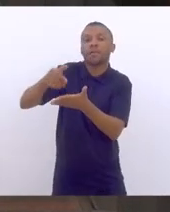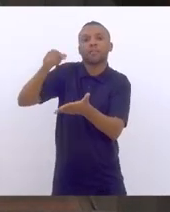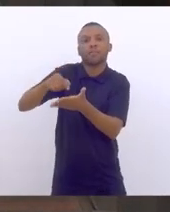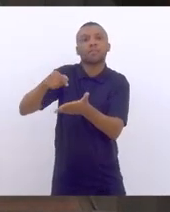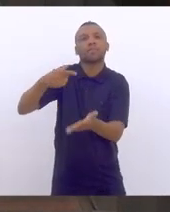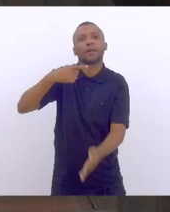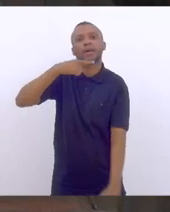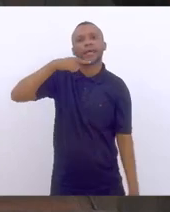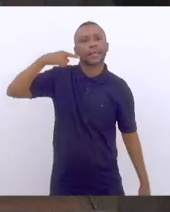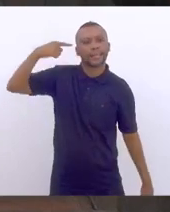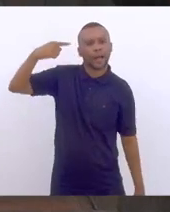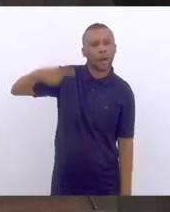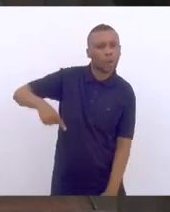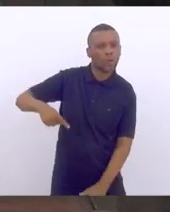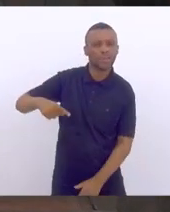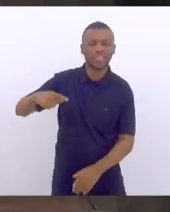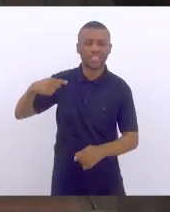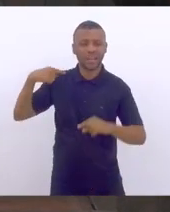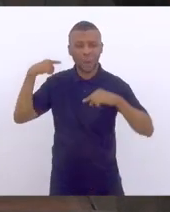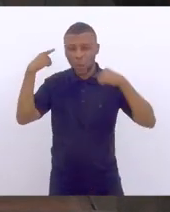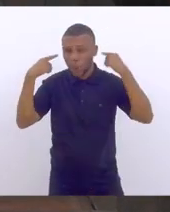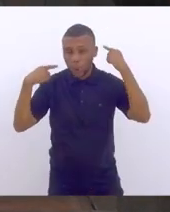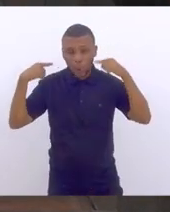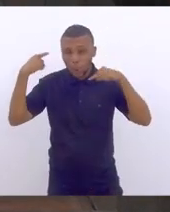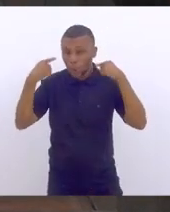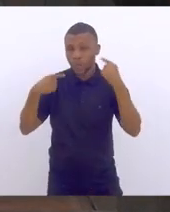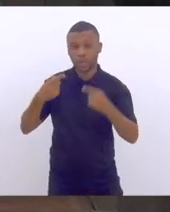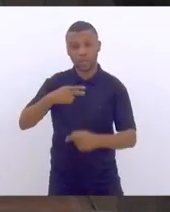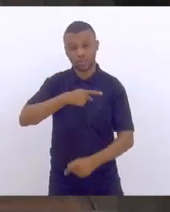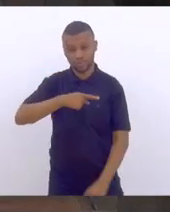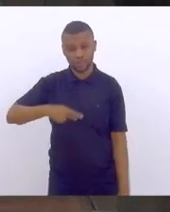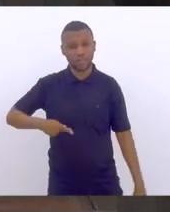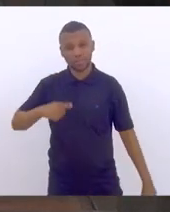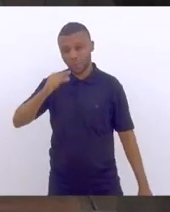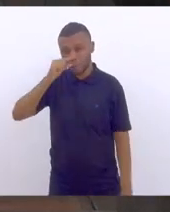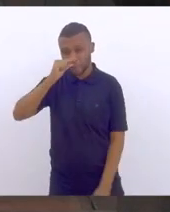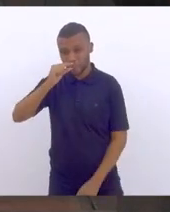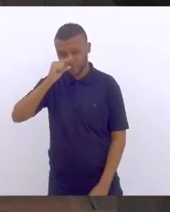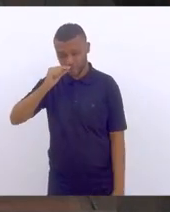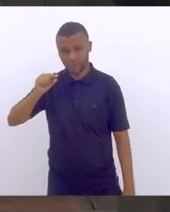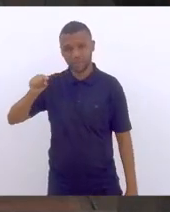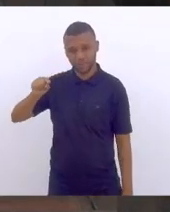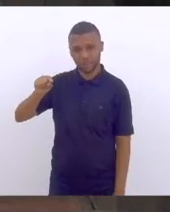Rússia, através da loucura do senhor Putin, querer